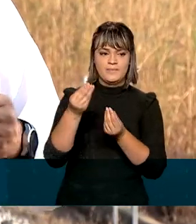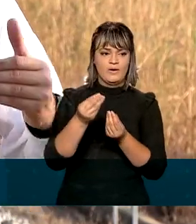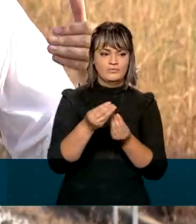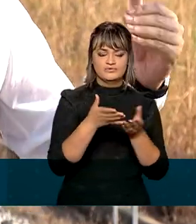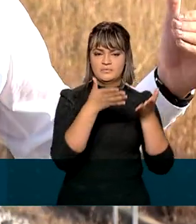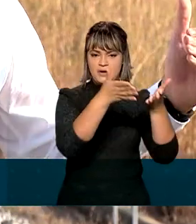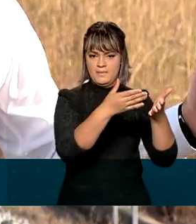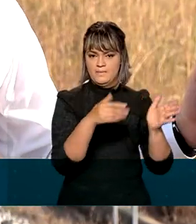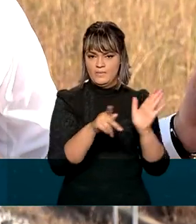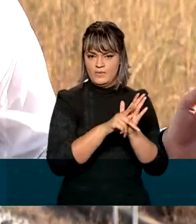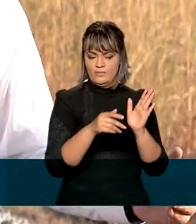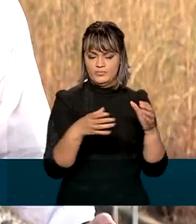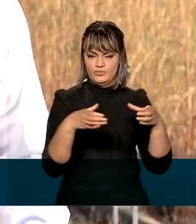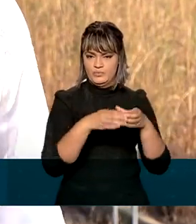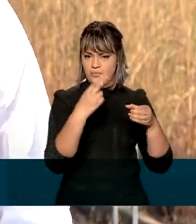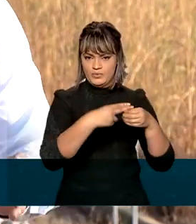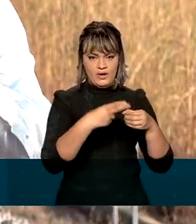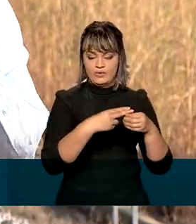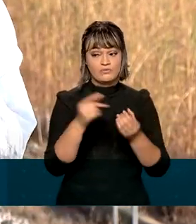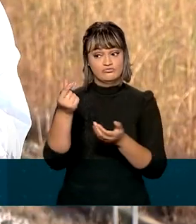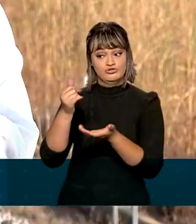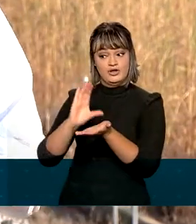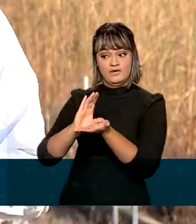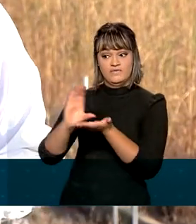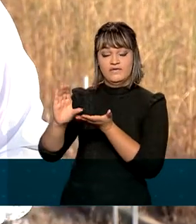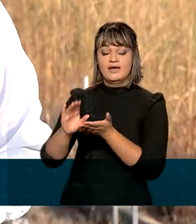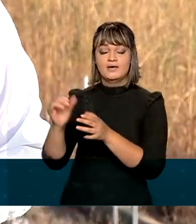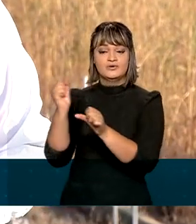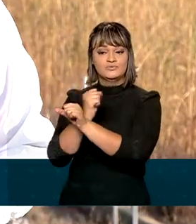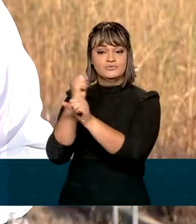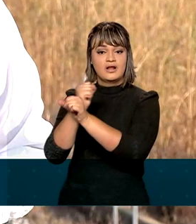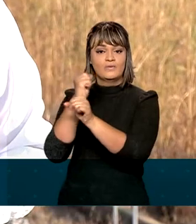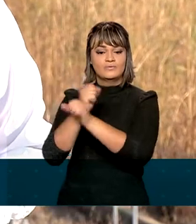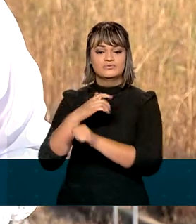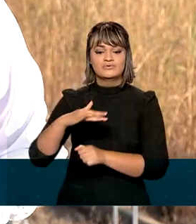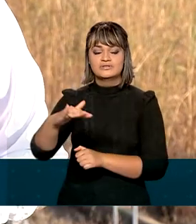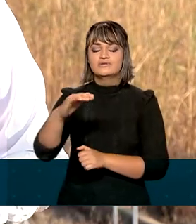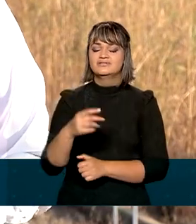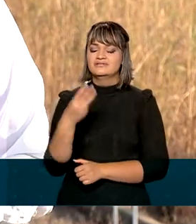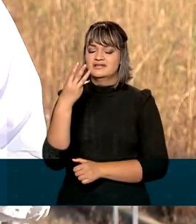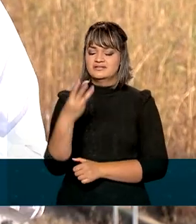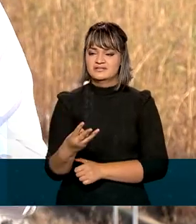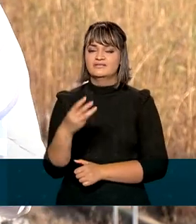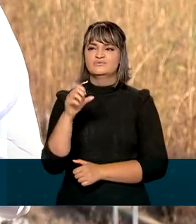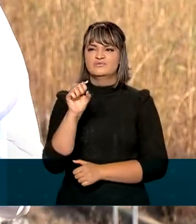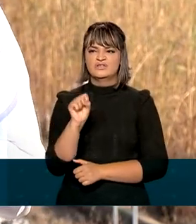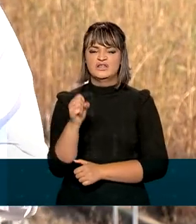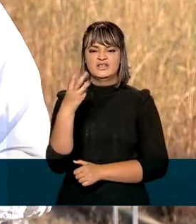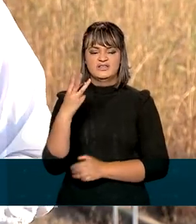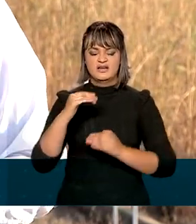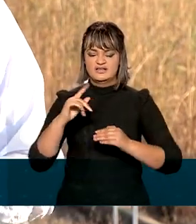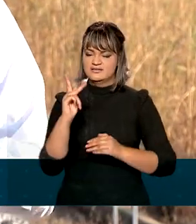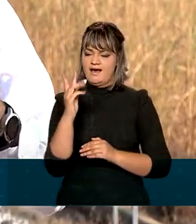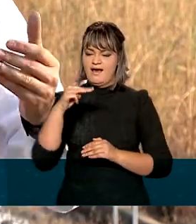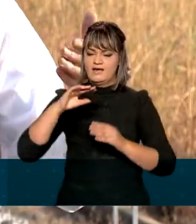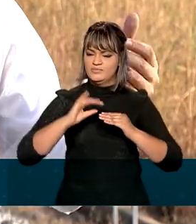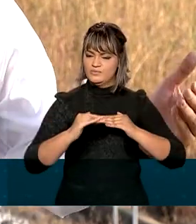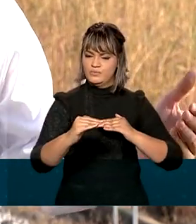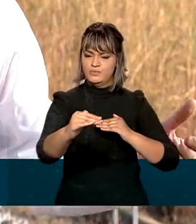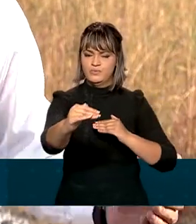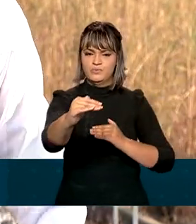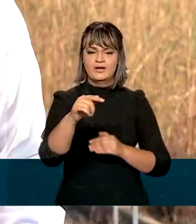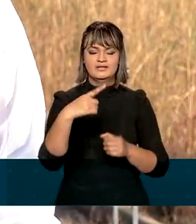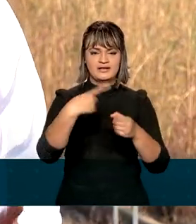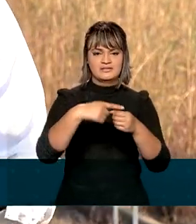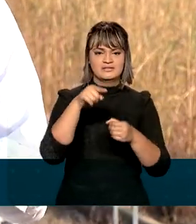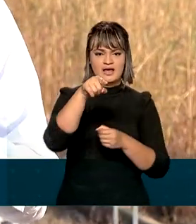os cofres públicos da União, eles irão financiar a construção de 383 quilômetros de ferrovia entre Mara